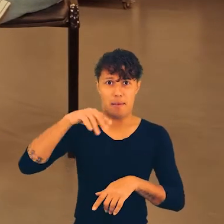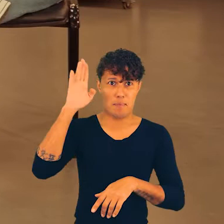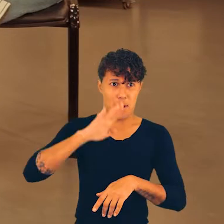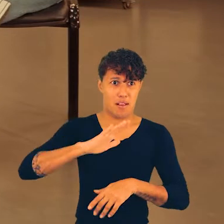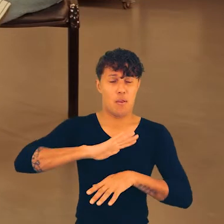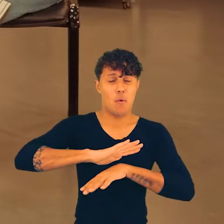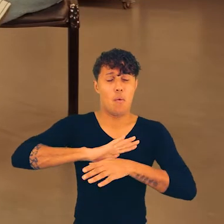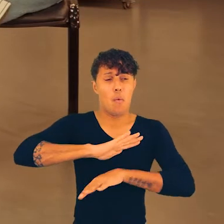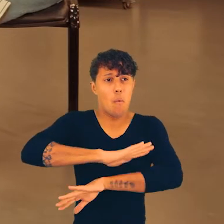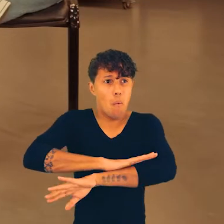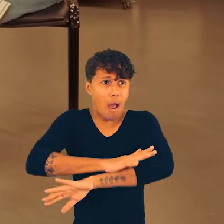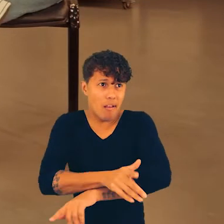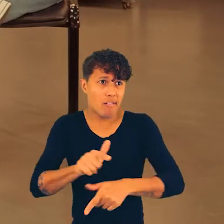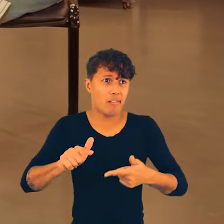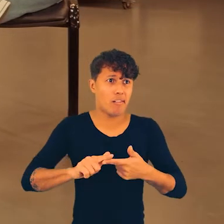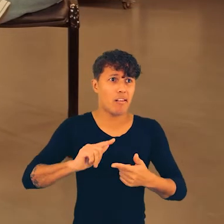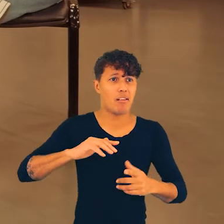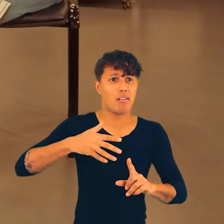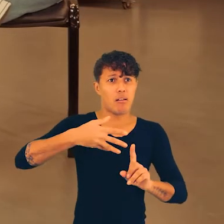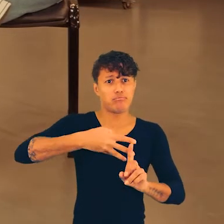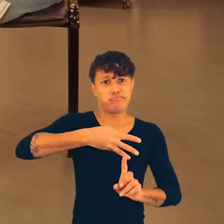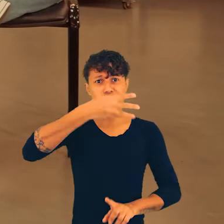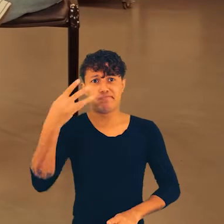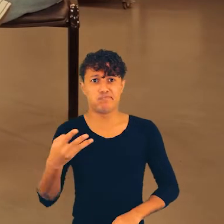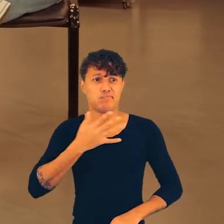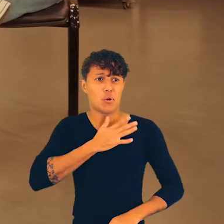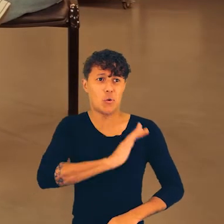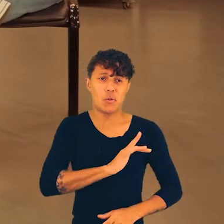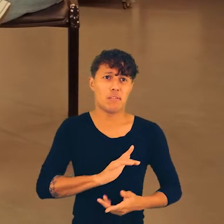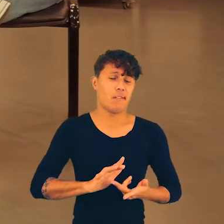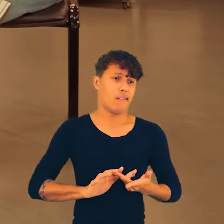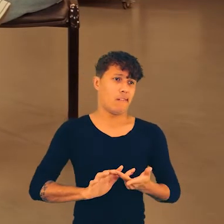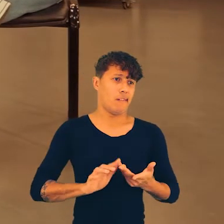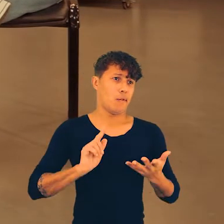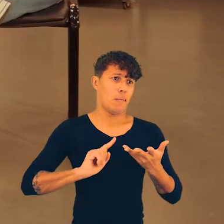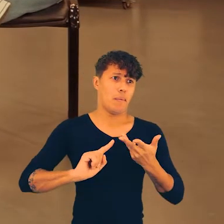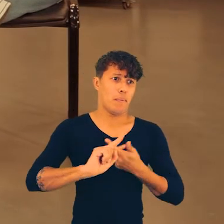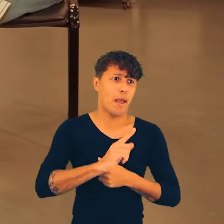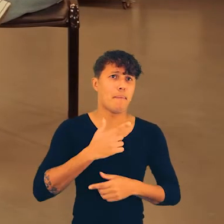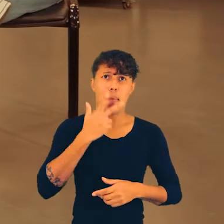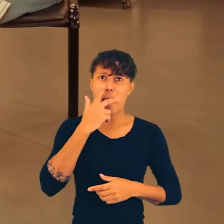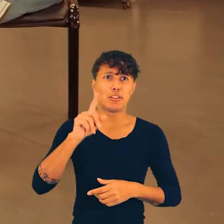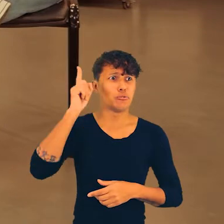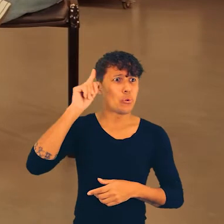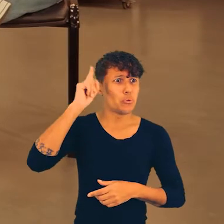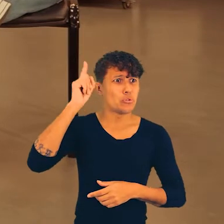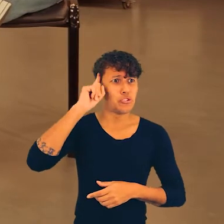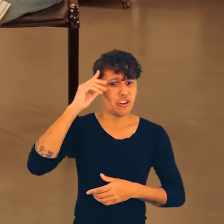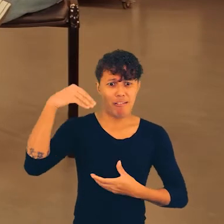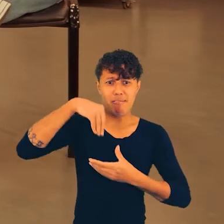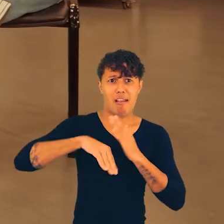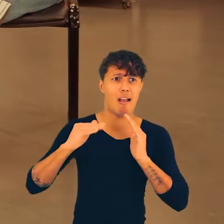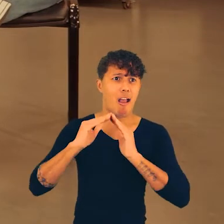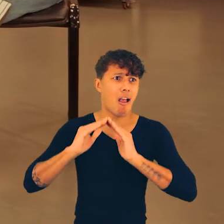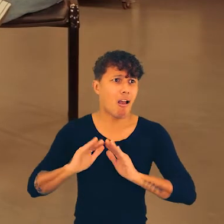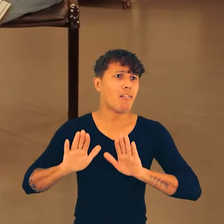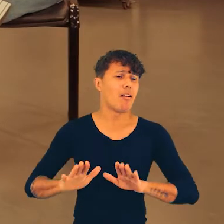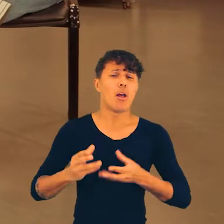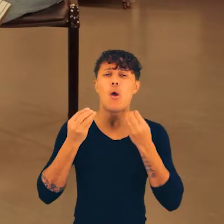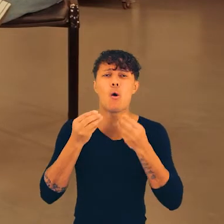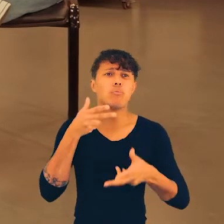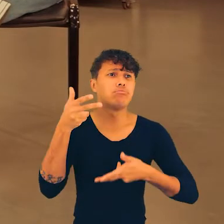país racista, patriarcal e LGBTfóbico, difícil para mim é voltar viva todos os dias para dentro da minha casa. Sabe?